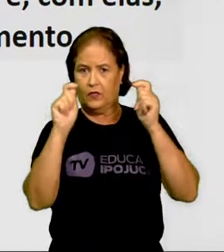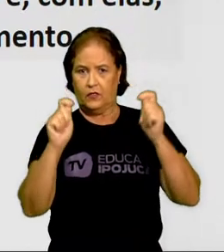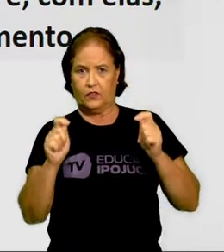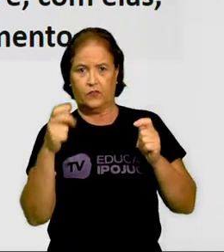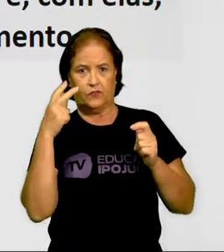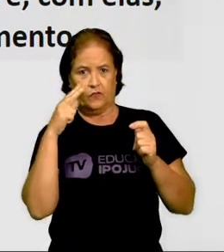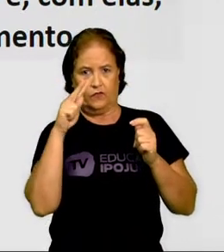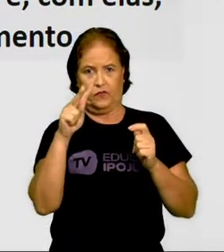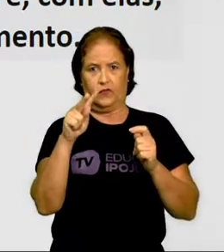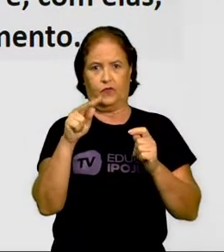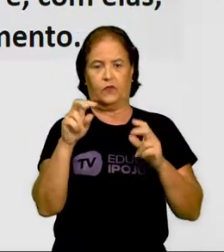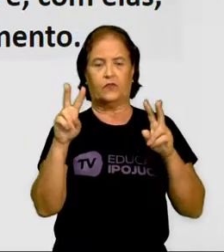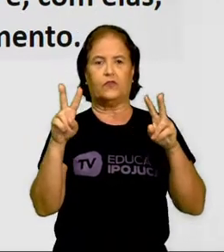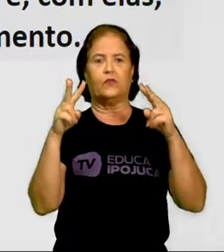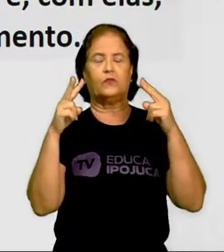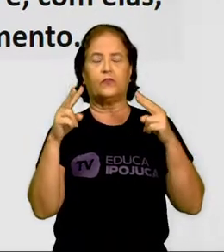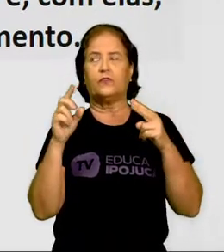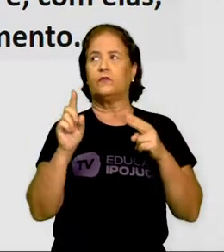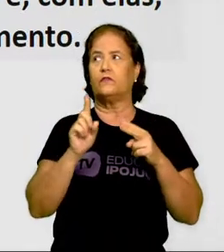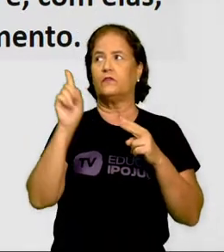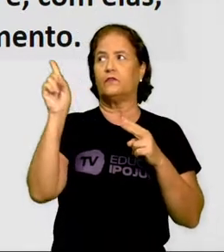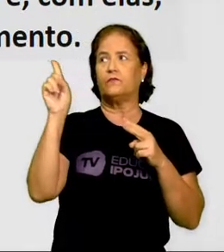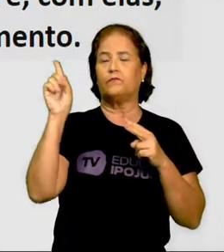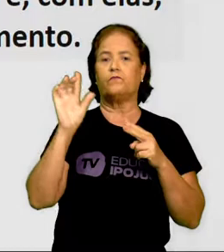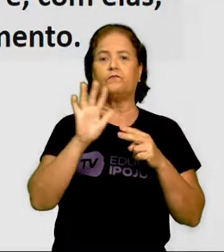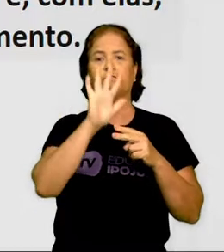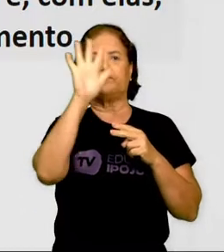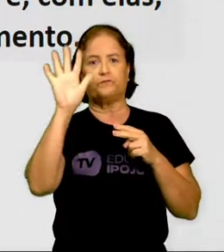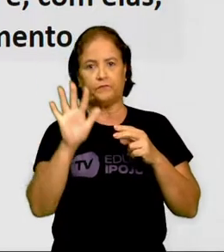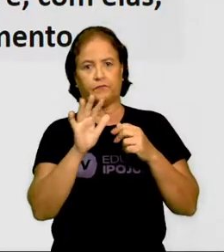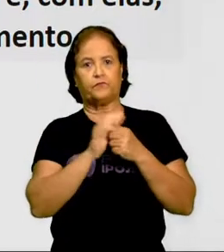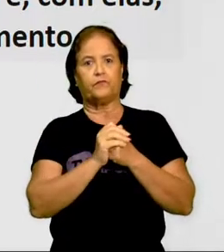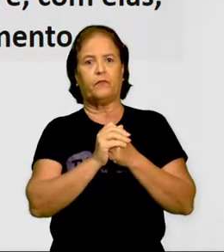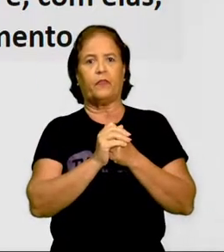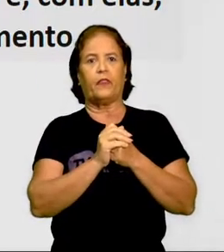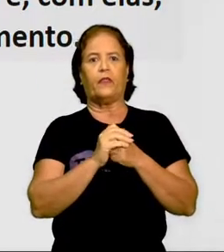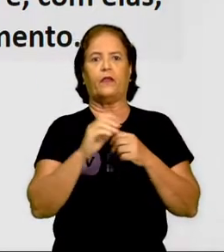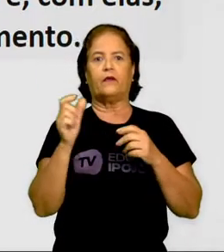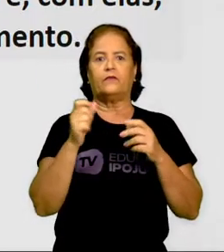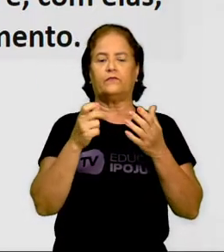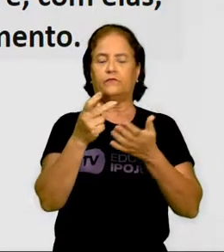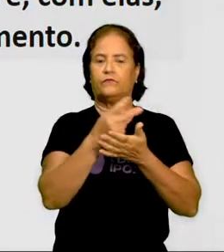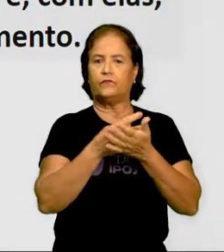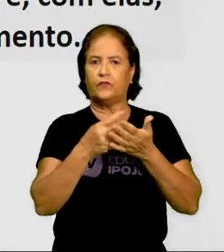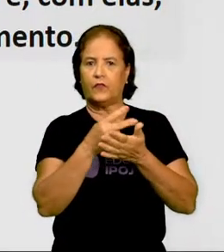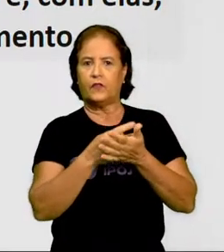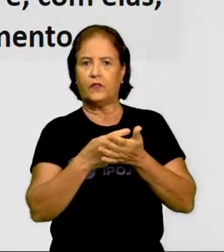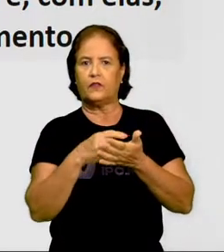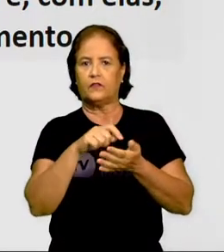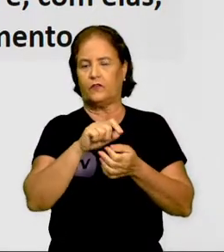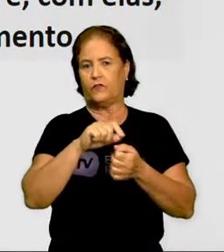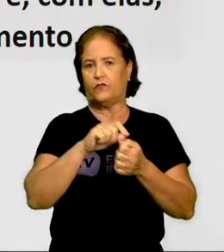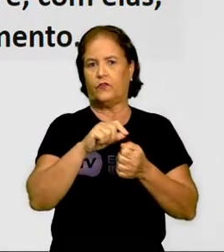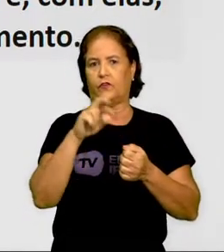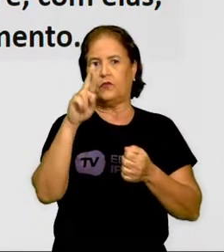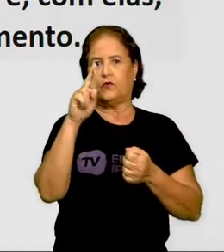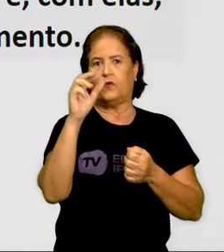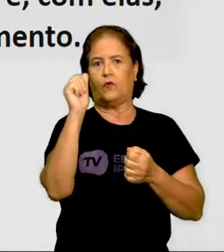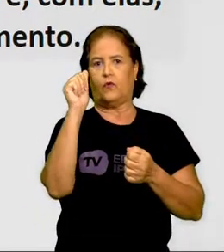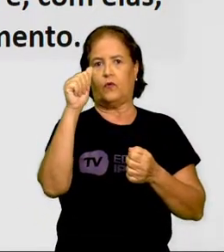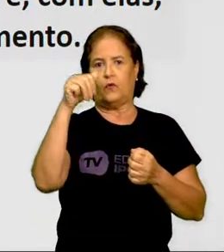anteriormente, esta imagem aqui. Este é um desenho criado pelo artista Romeno Saúl.